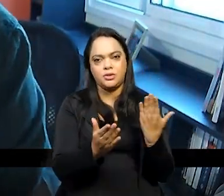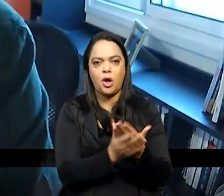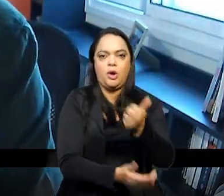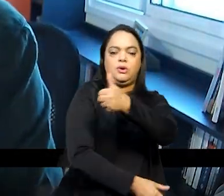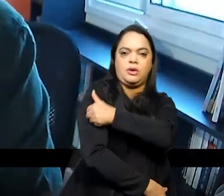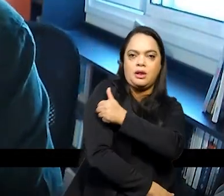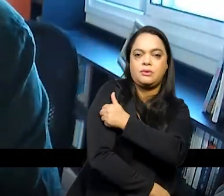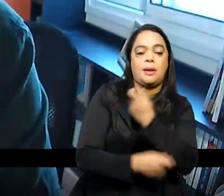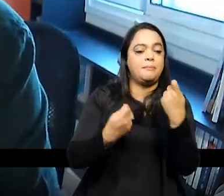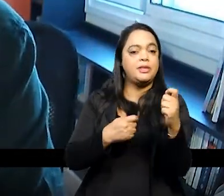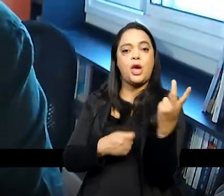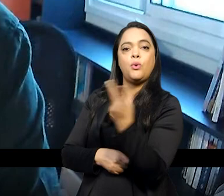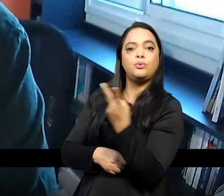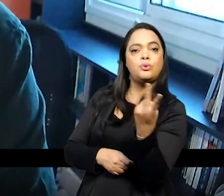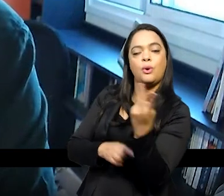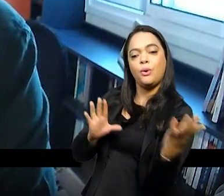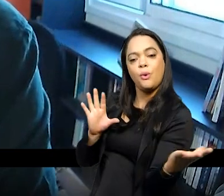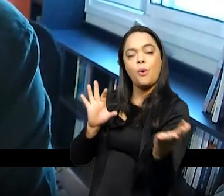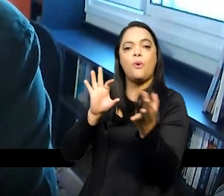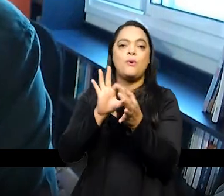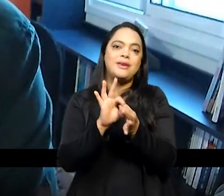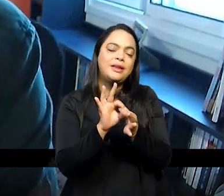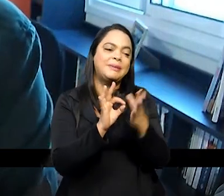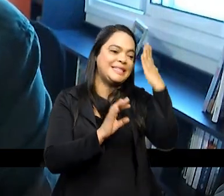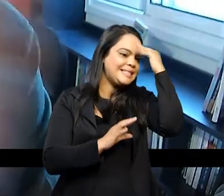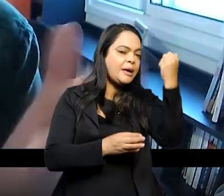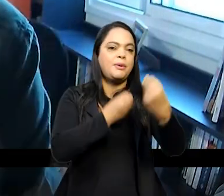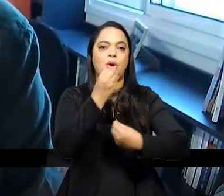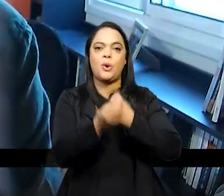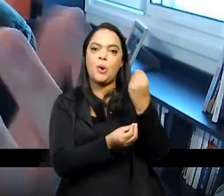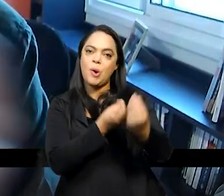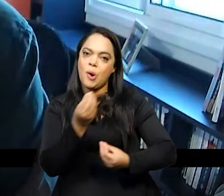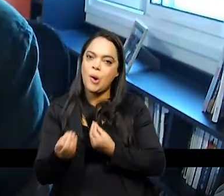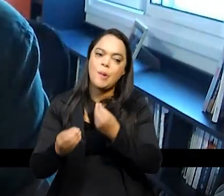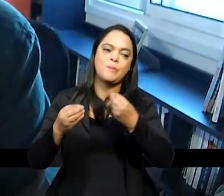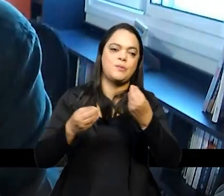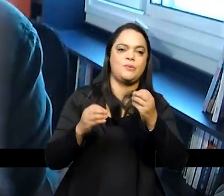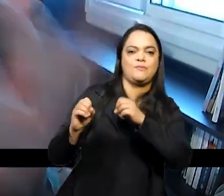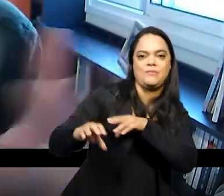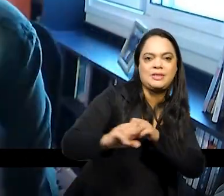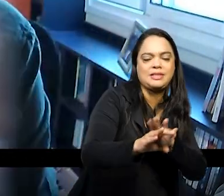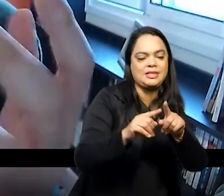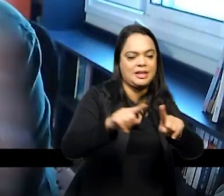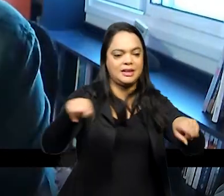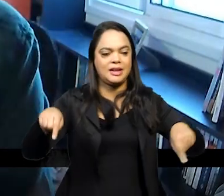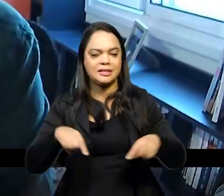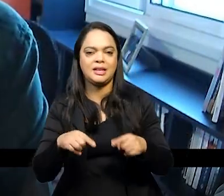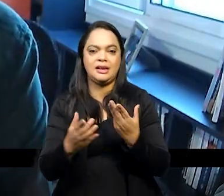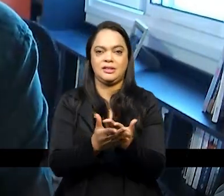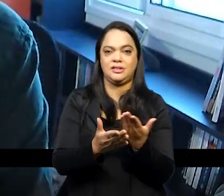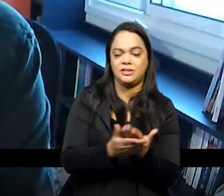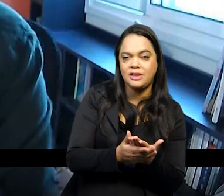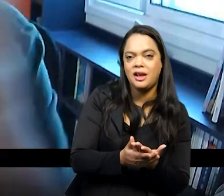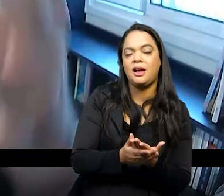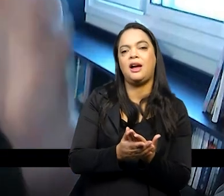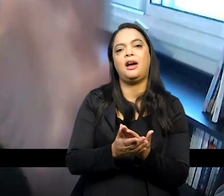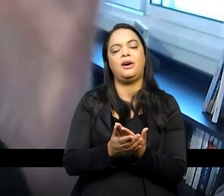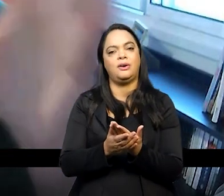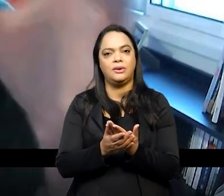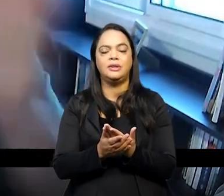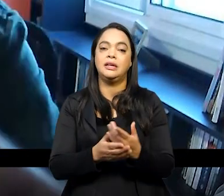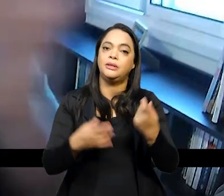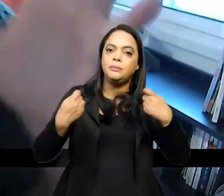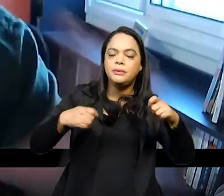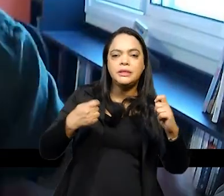e acho que é isso que vocês estão fazendo então vocês têm aí os professores das duas pontas os historiadores das duas pontas vocês têm